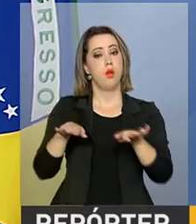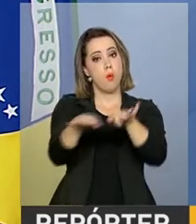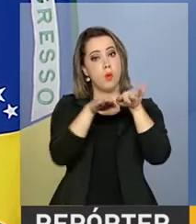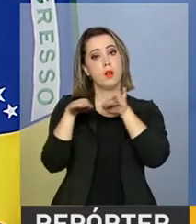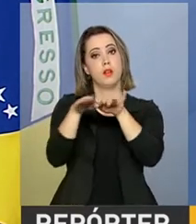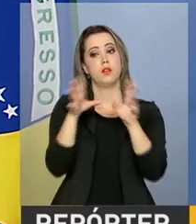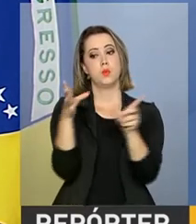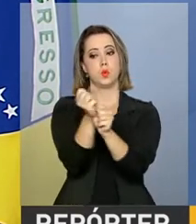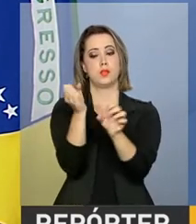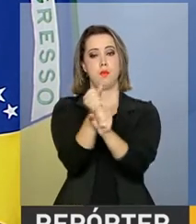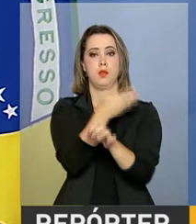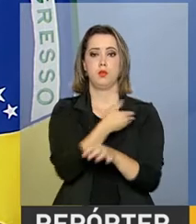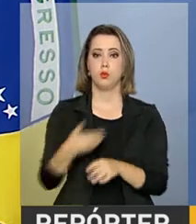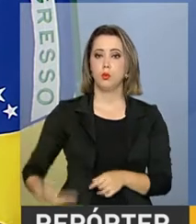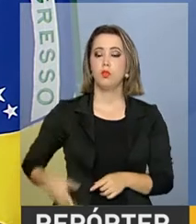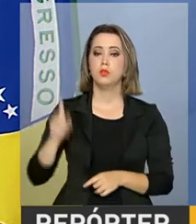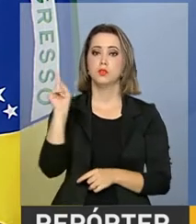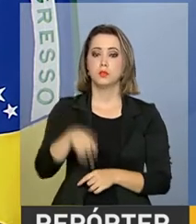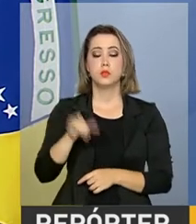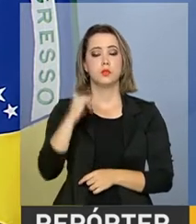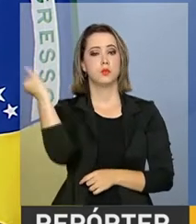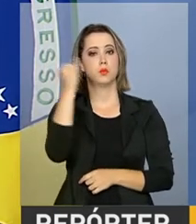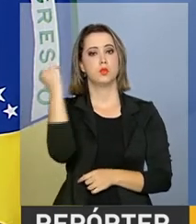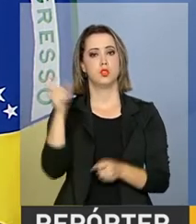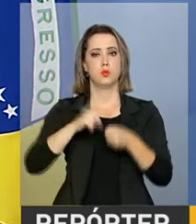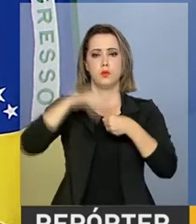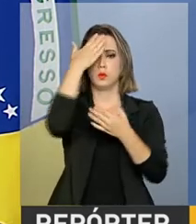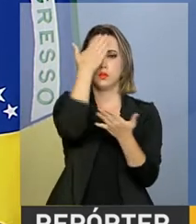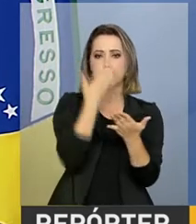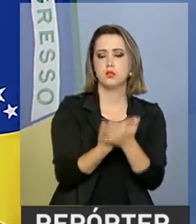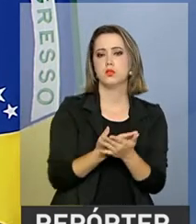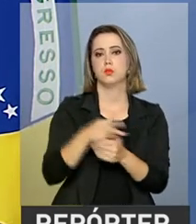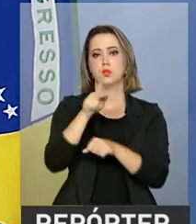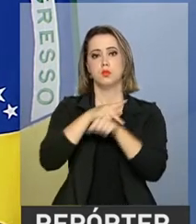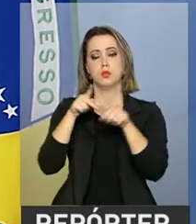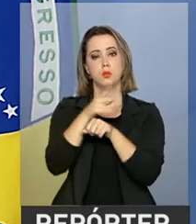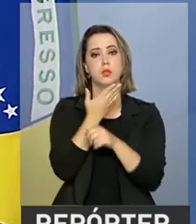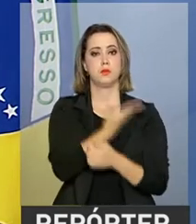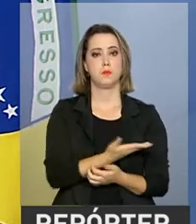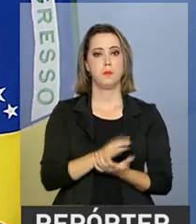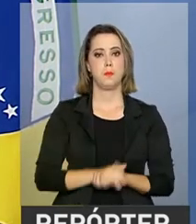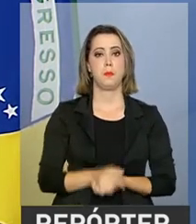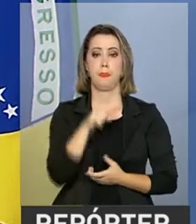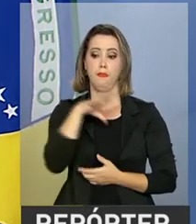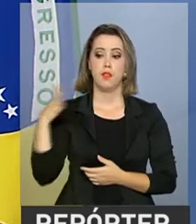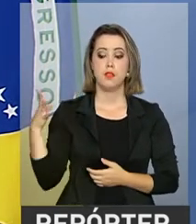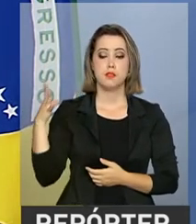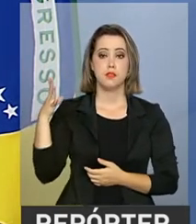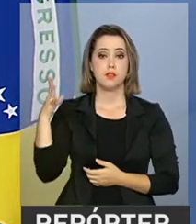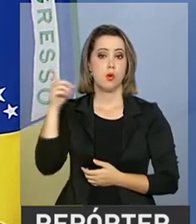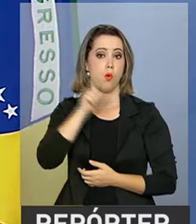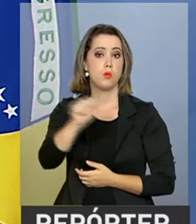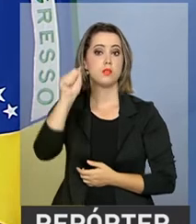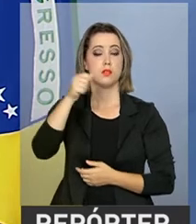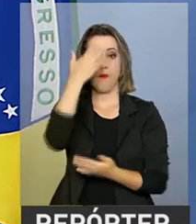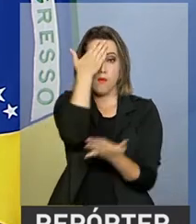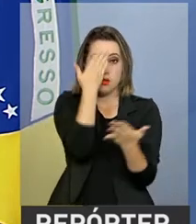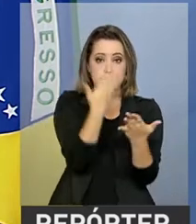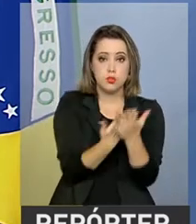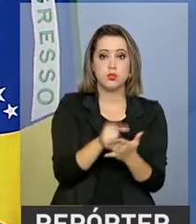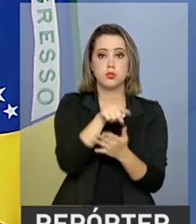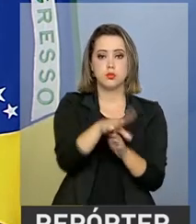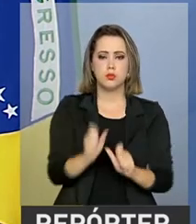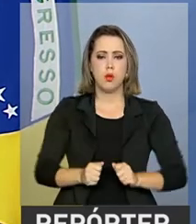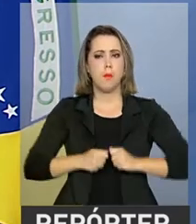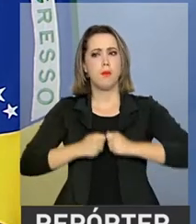fundamental para resgatar a credibilidade do país. Este resgate de confiança é reforçado